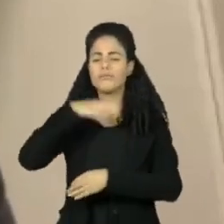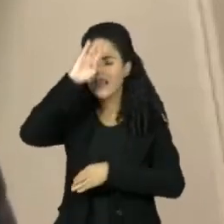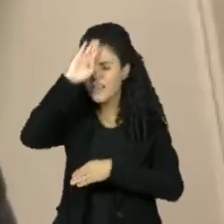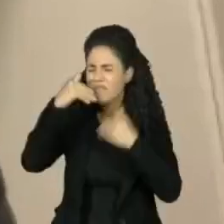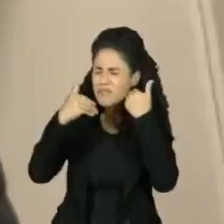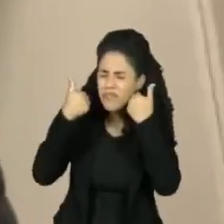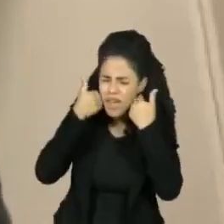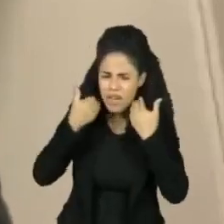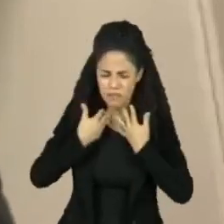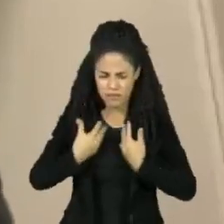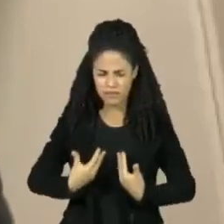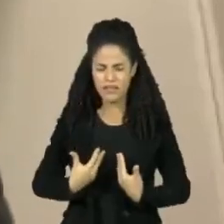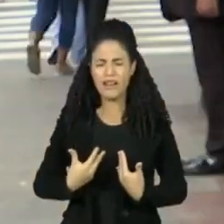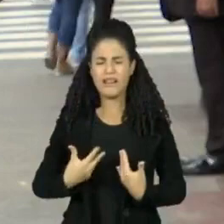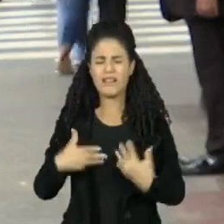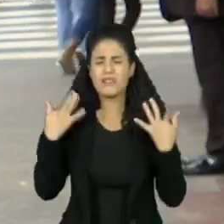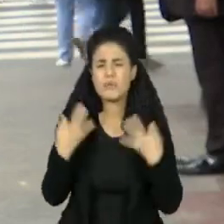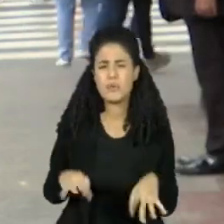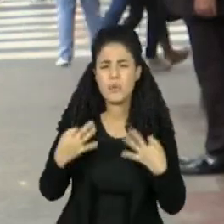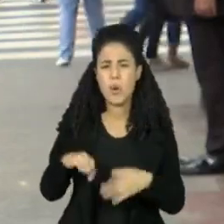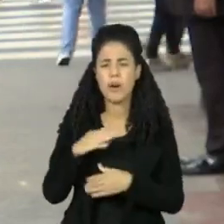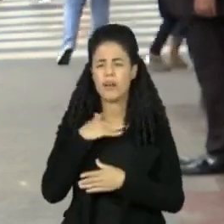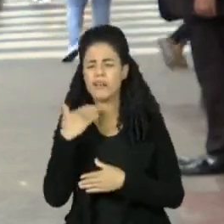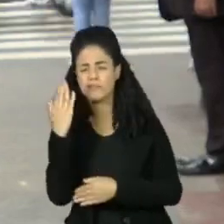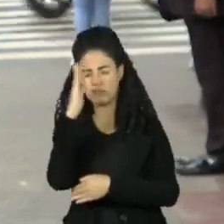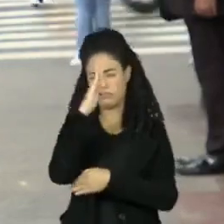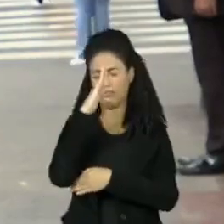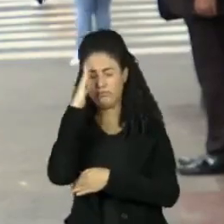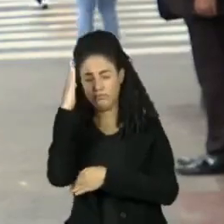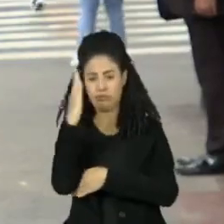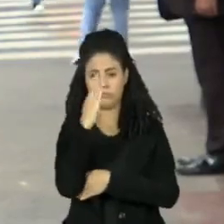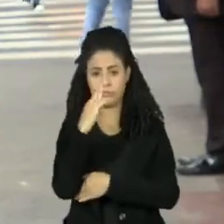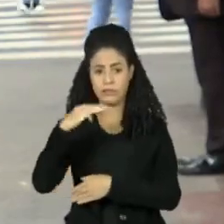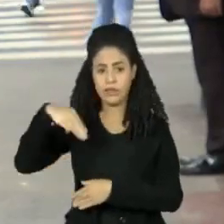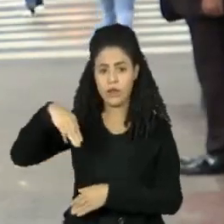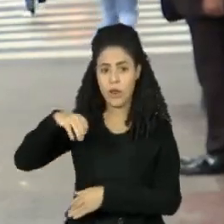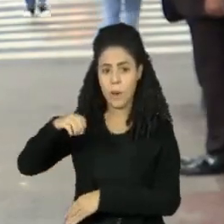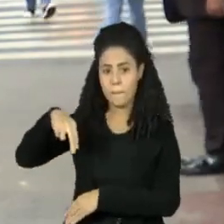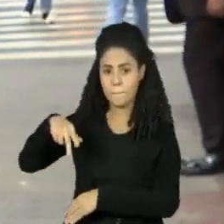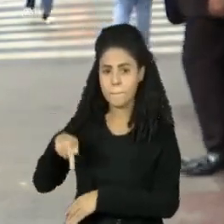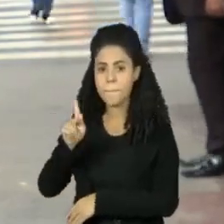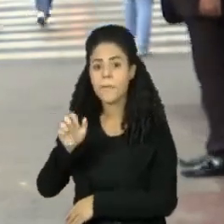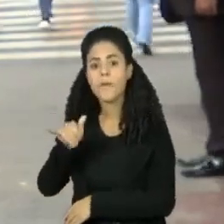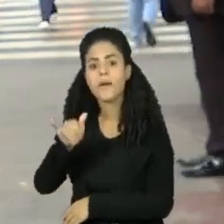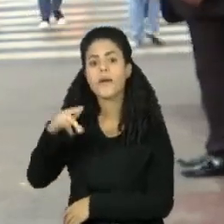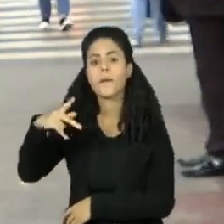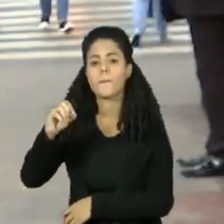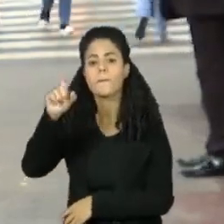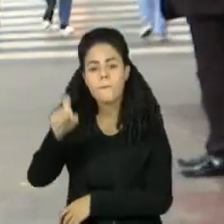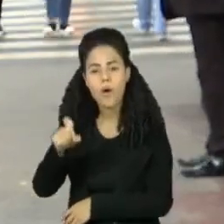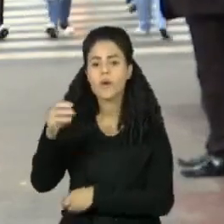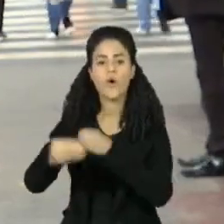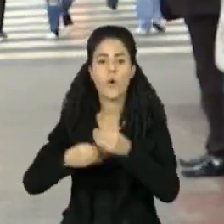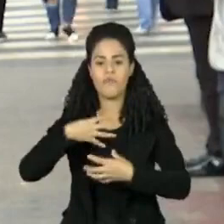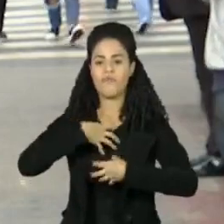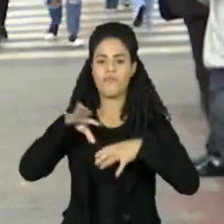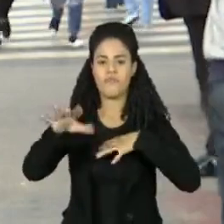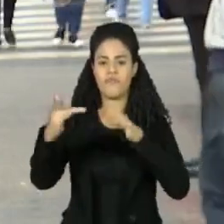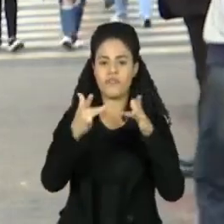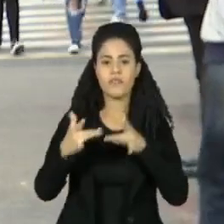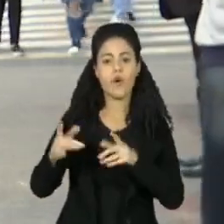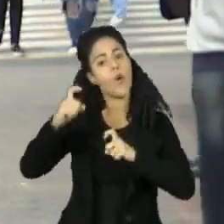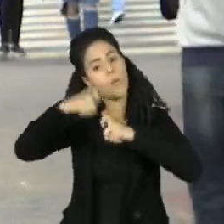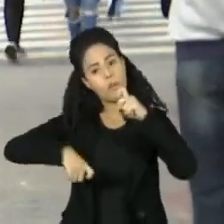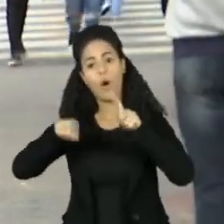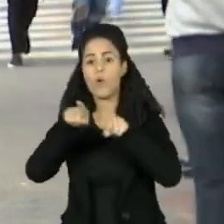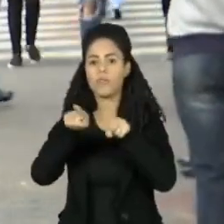dor muscular, mal-estar. A transmissão por monkeypox acontece através do contato físico, sexual ou com objetos